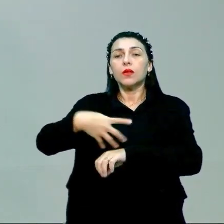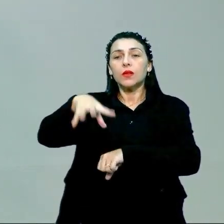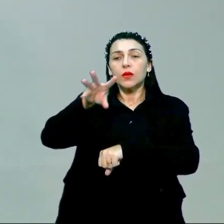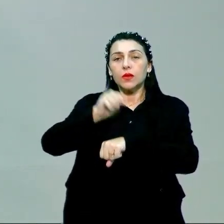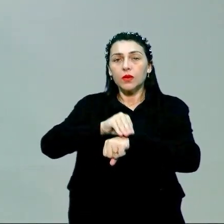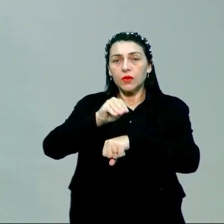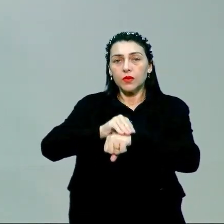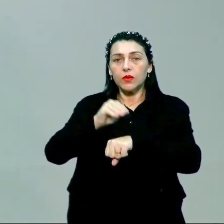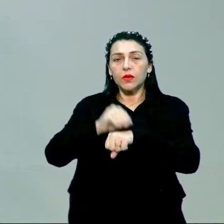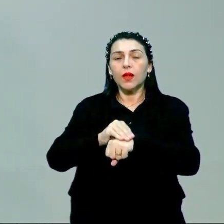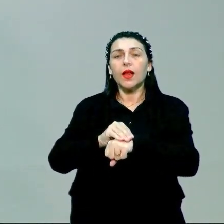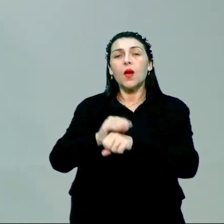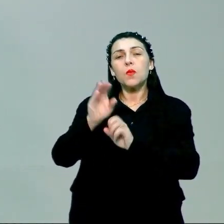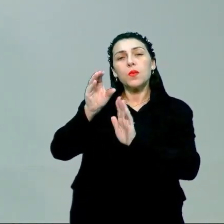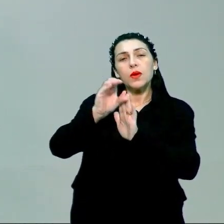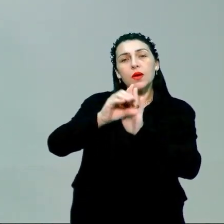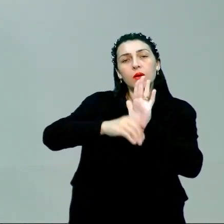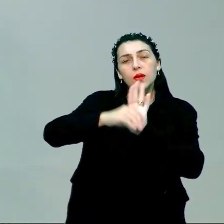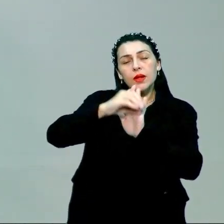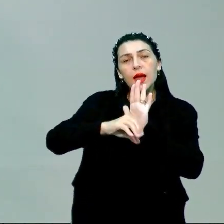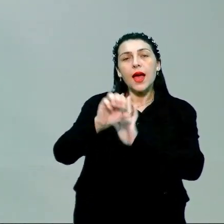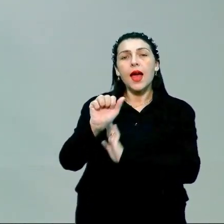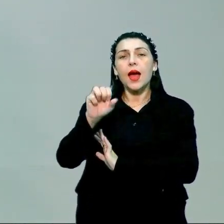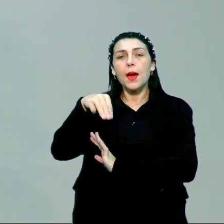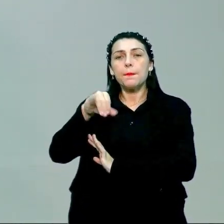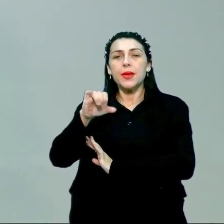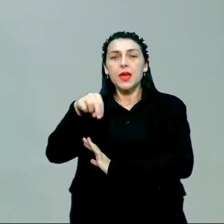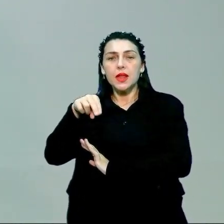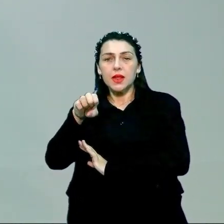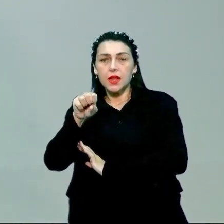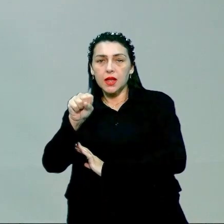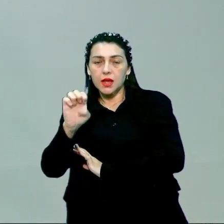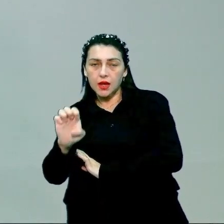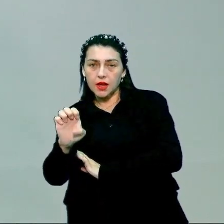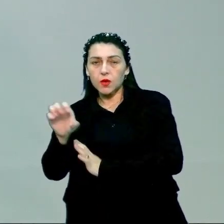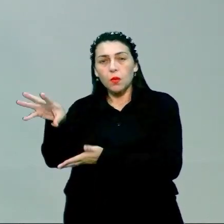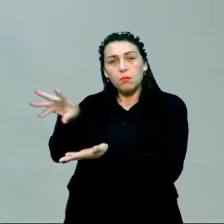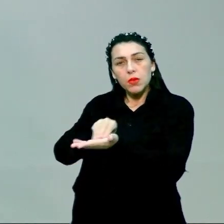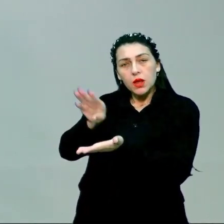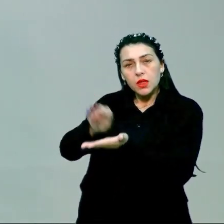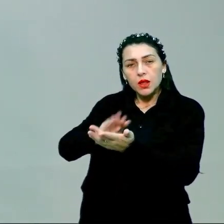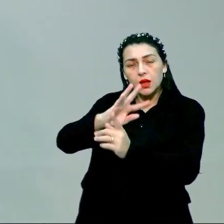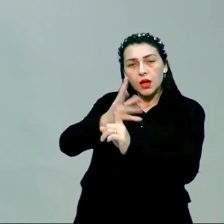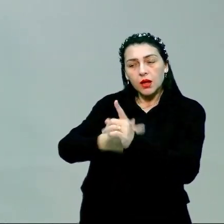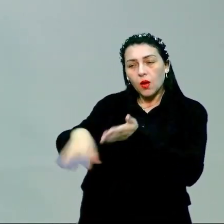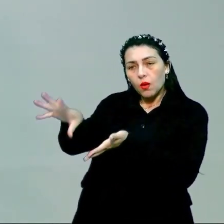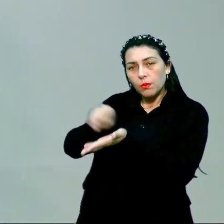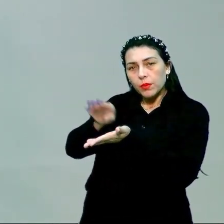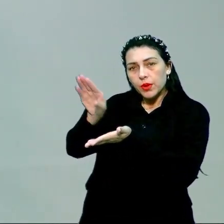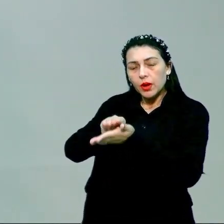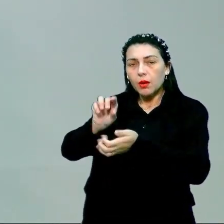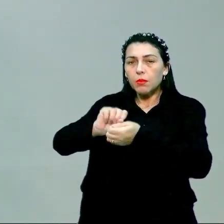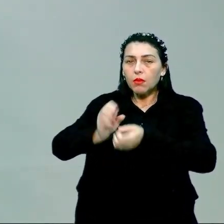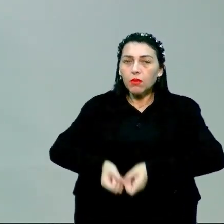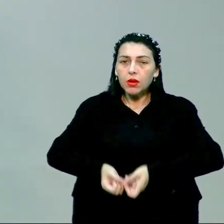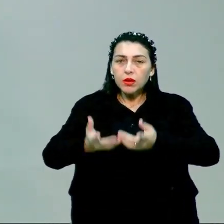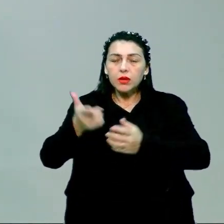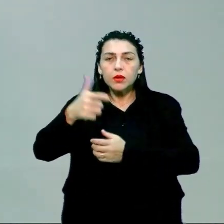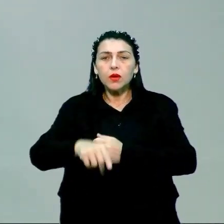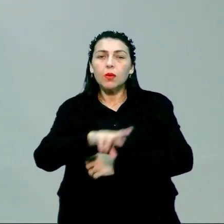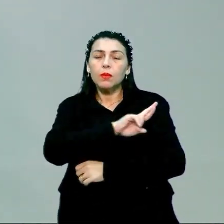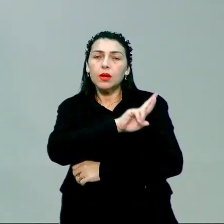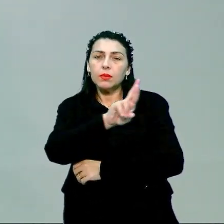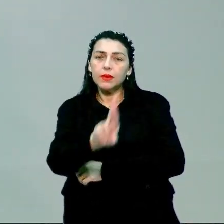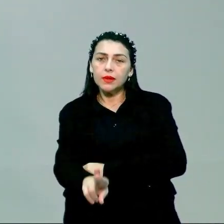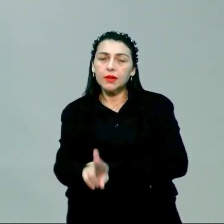mimese, a arte como imitação, a arte como uma representação,